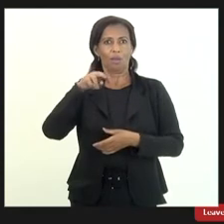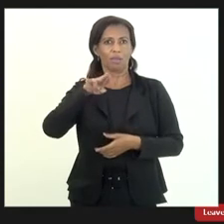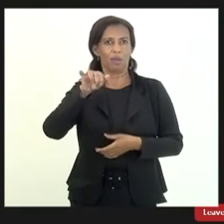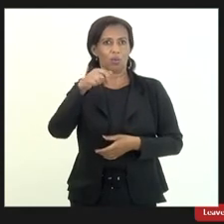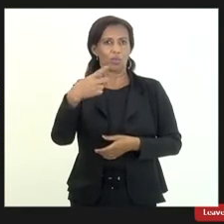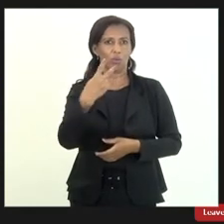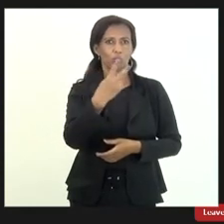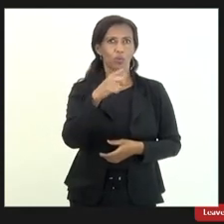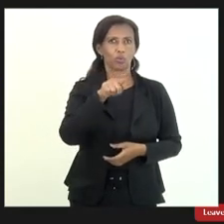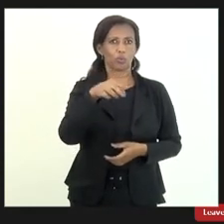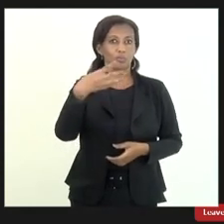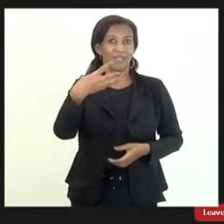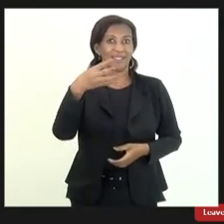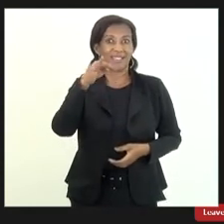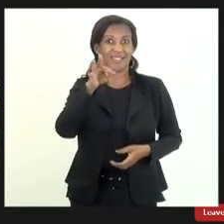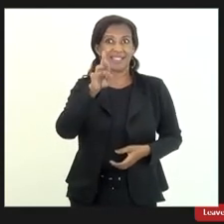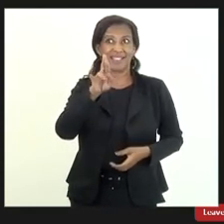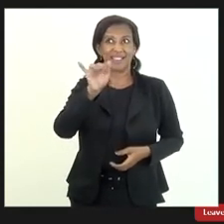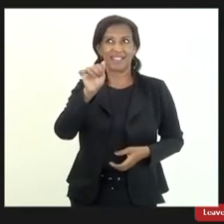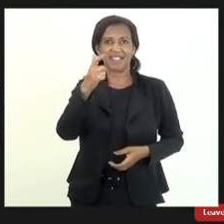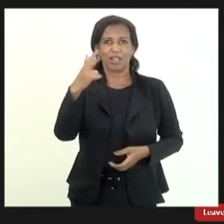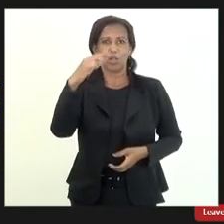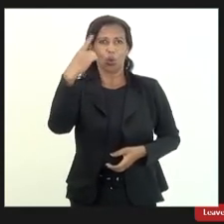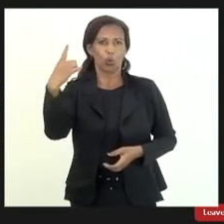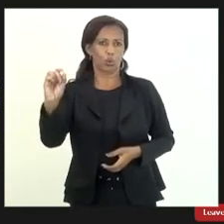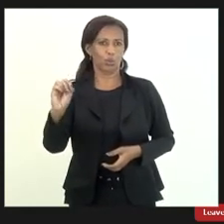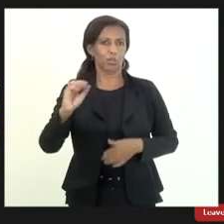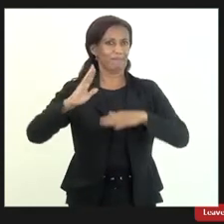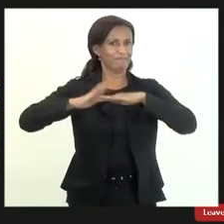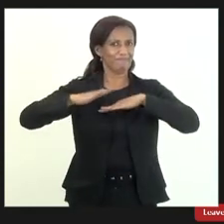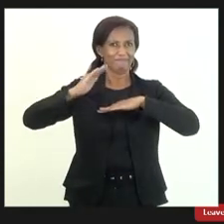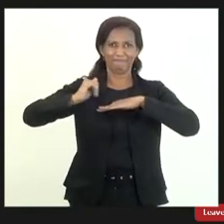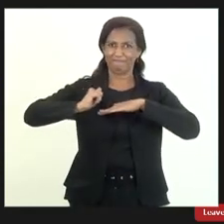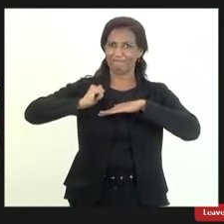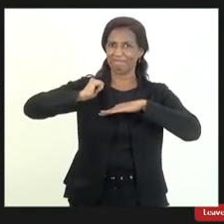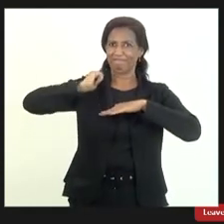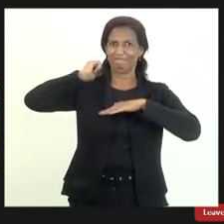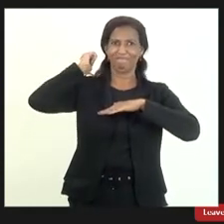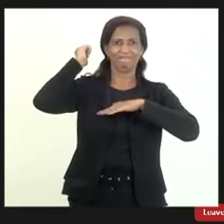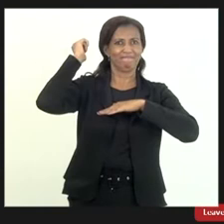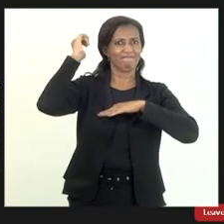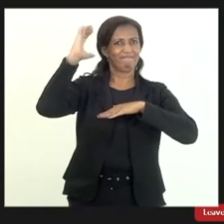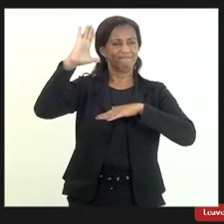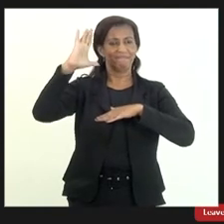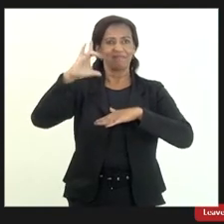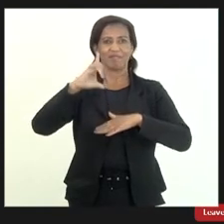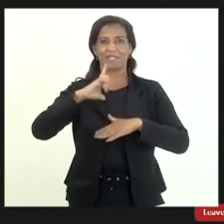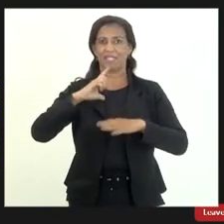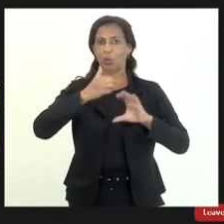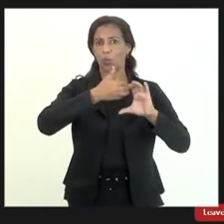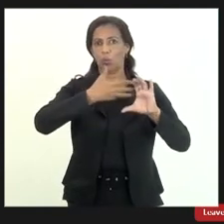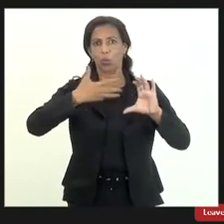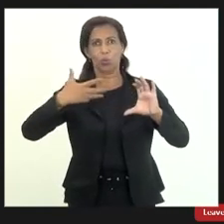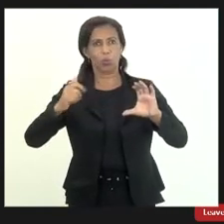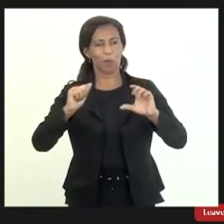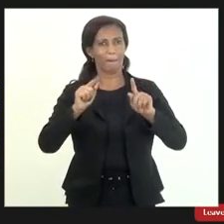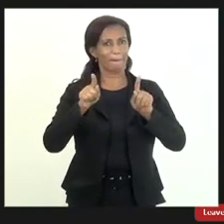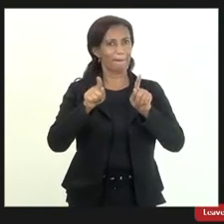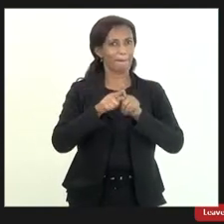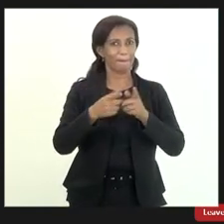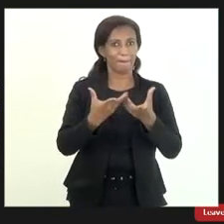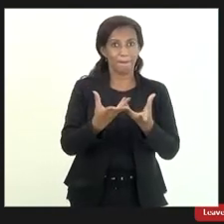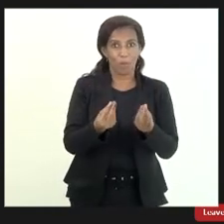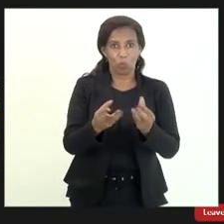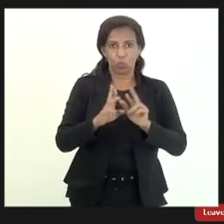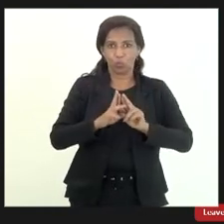.3 trilhões então quer dizer é bem superior e tem uma característica bastante